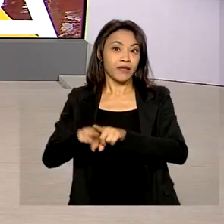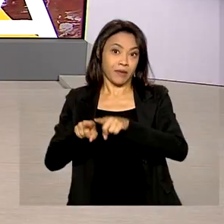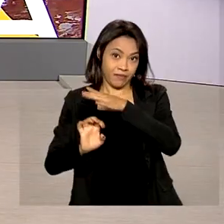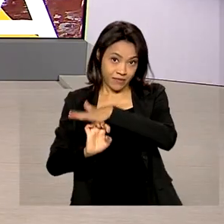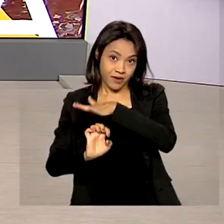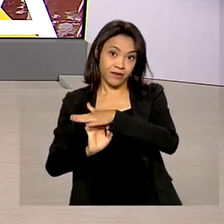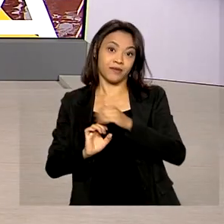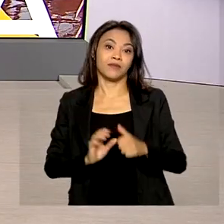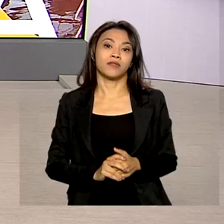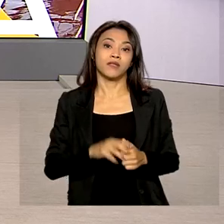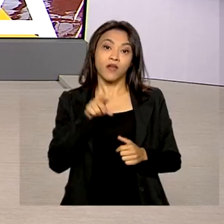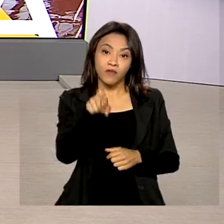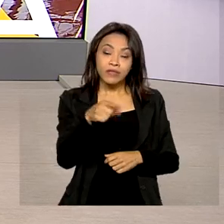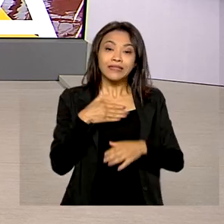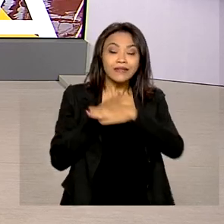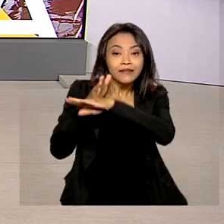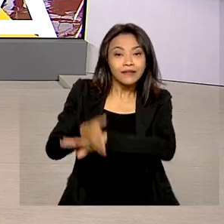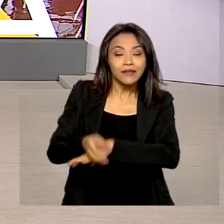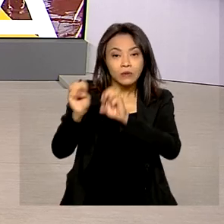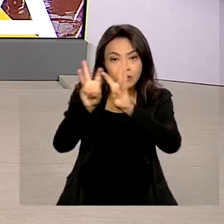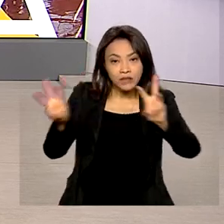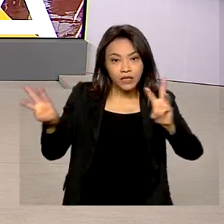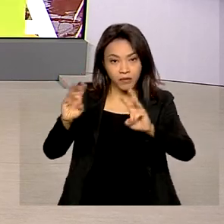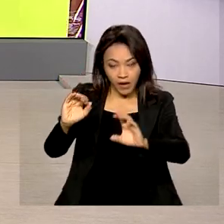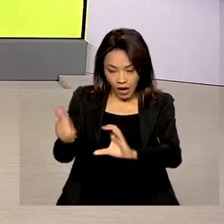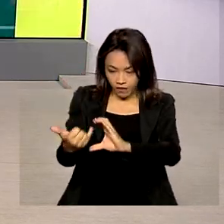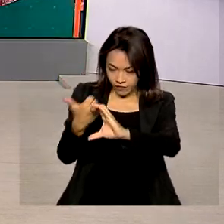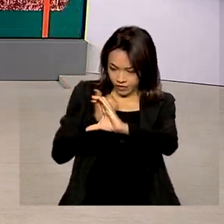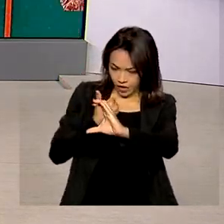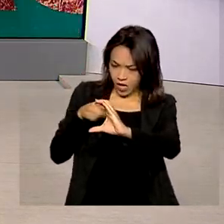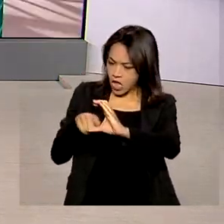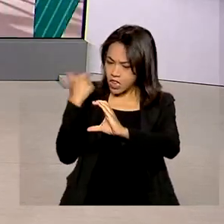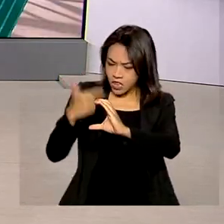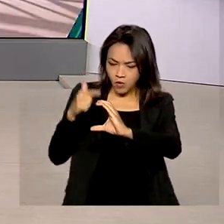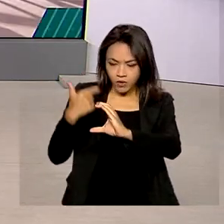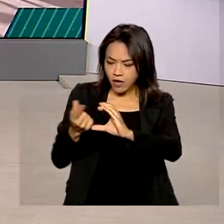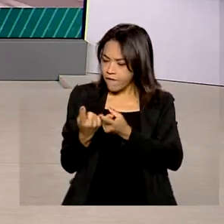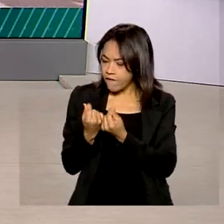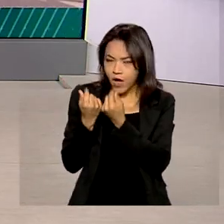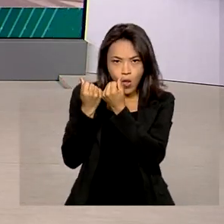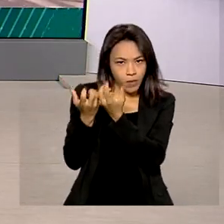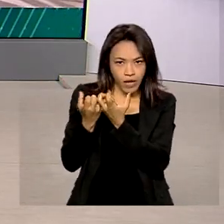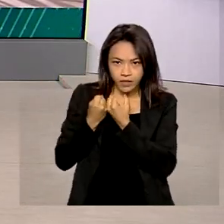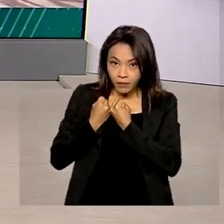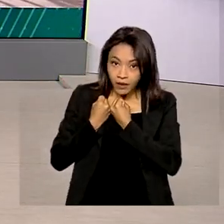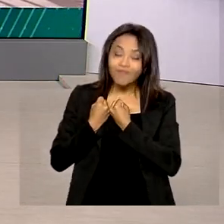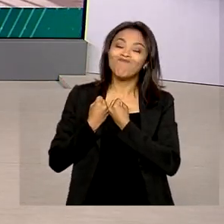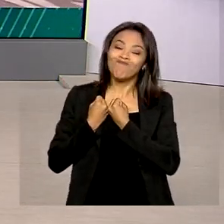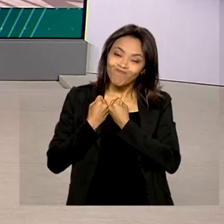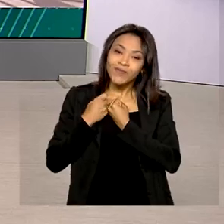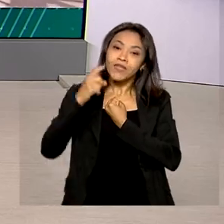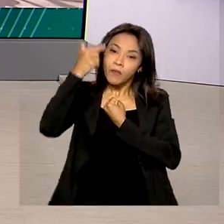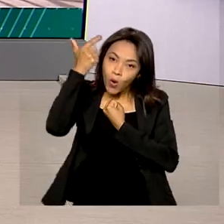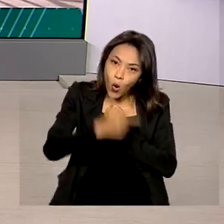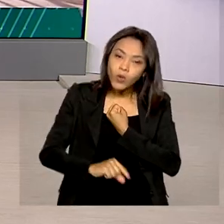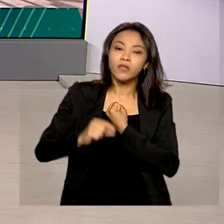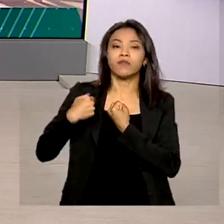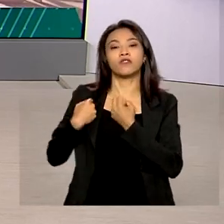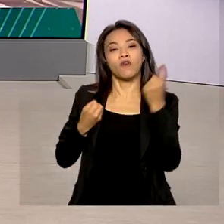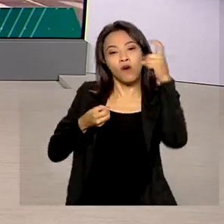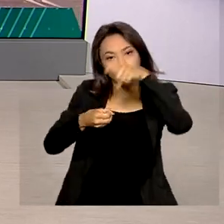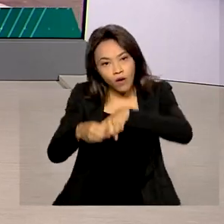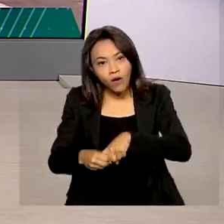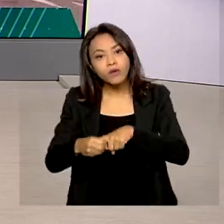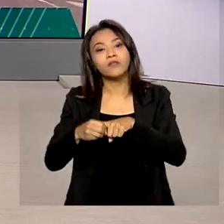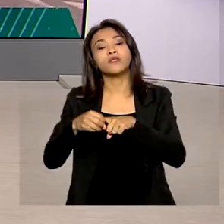E se ao fazer a consulta no sistema aparecer a mensagem de que não tem valores a receber, o usuário pode fazer uma nova consulta